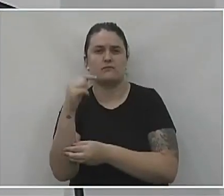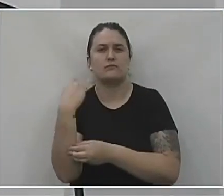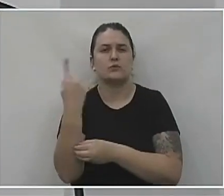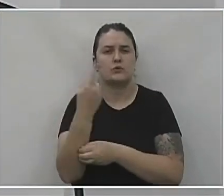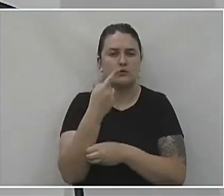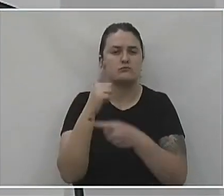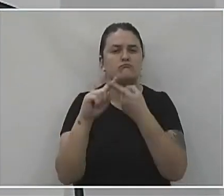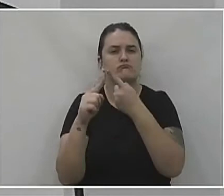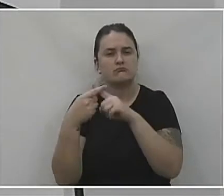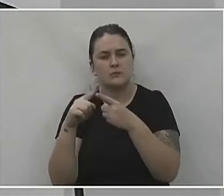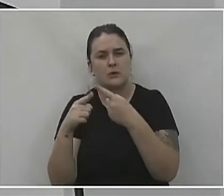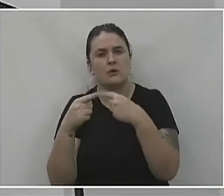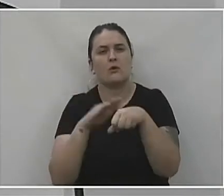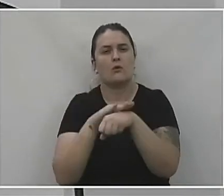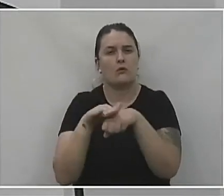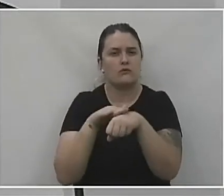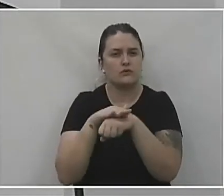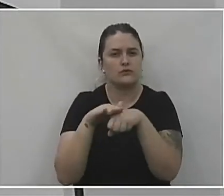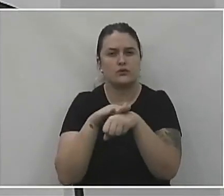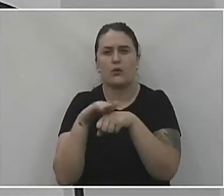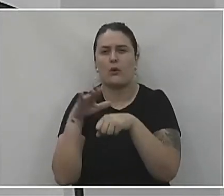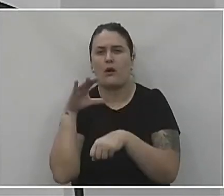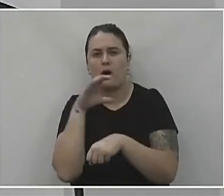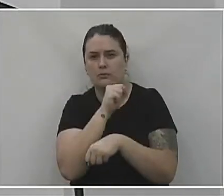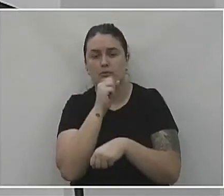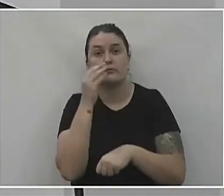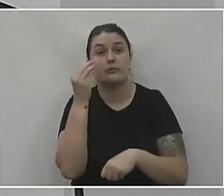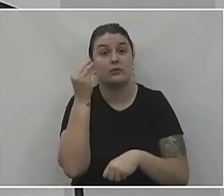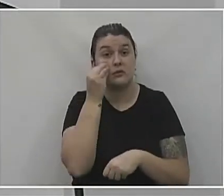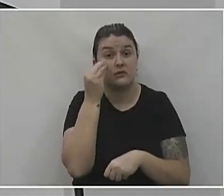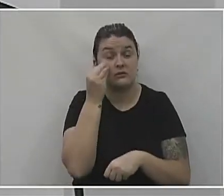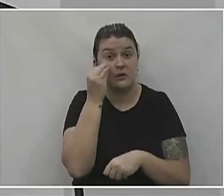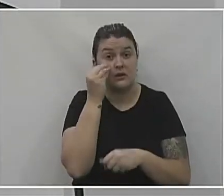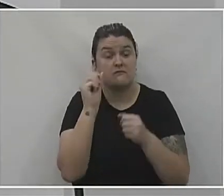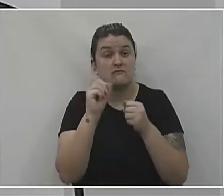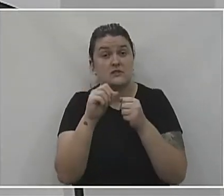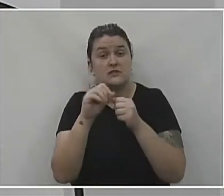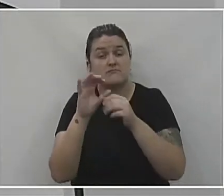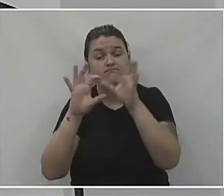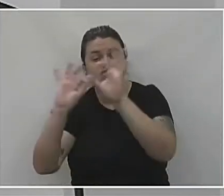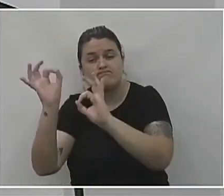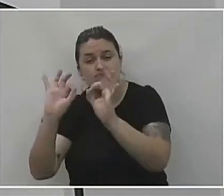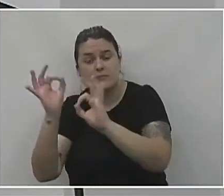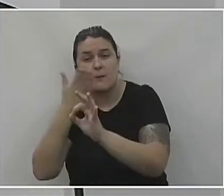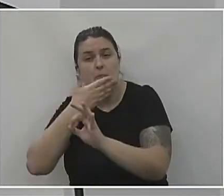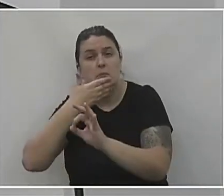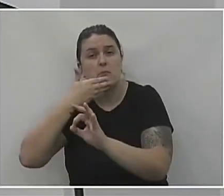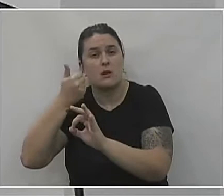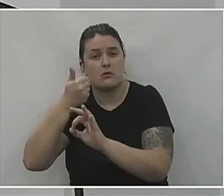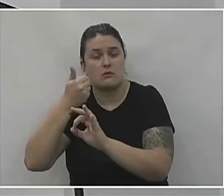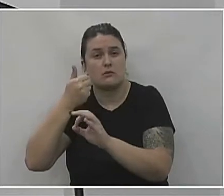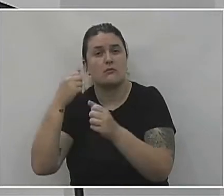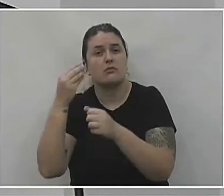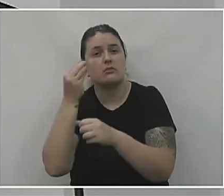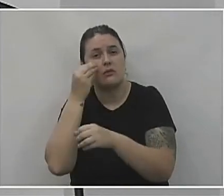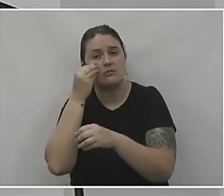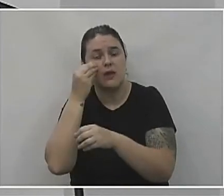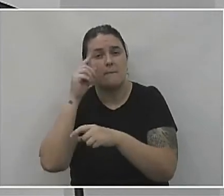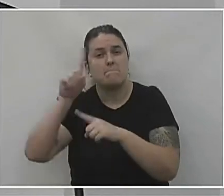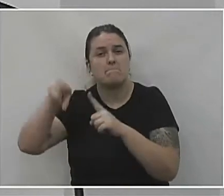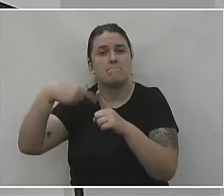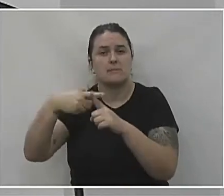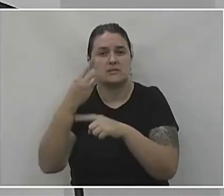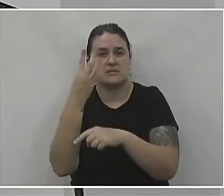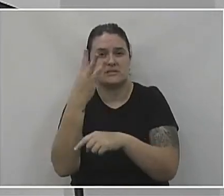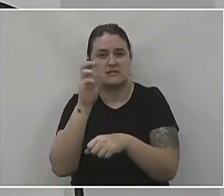acordo numa conversa rápida que tivemos para tentar fazer uma melhoria e enfrentar esse